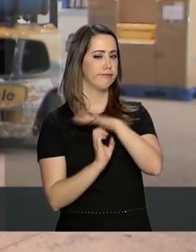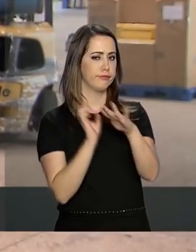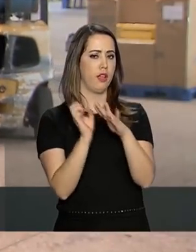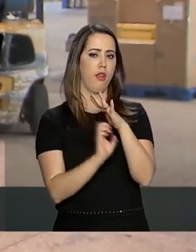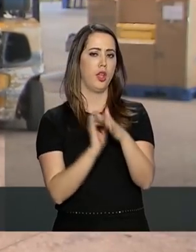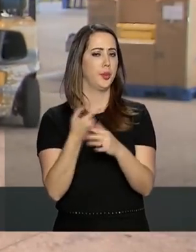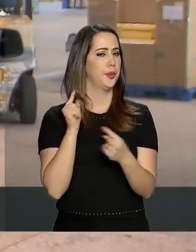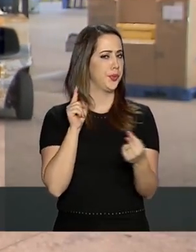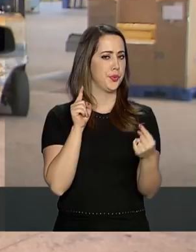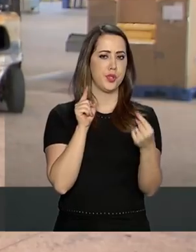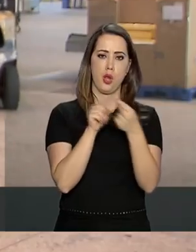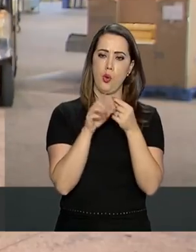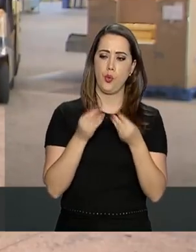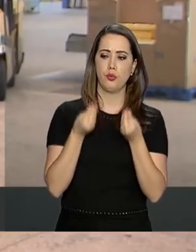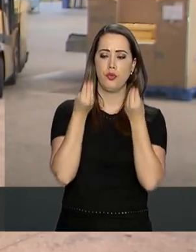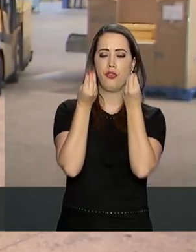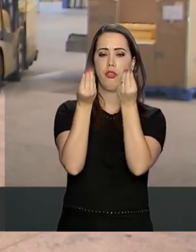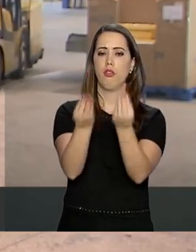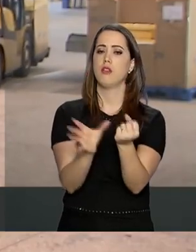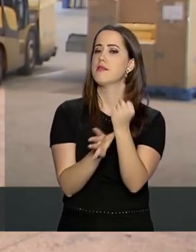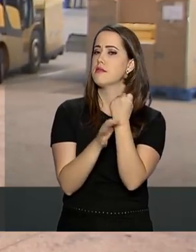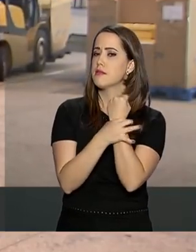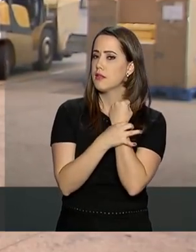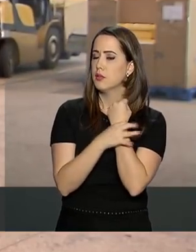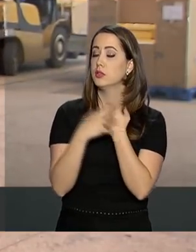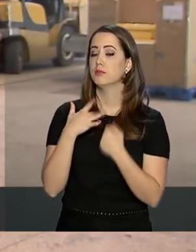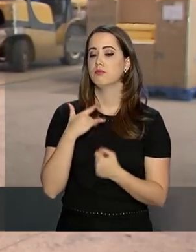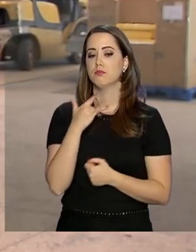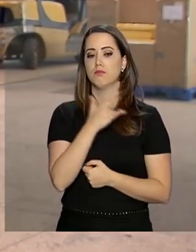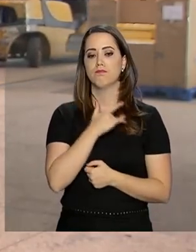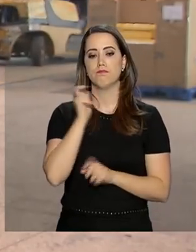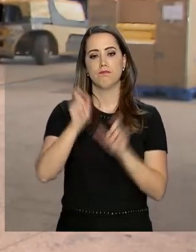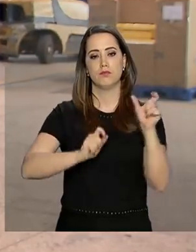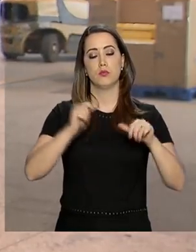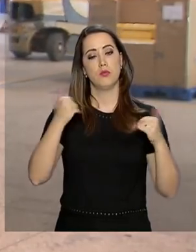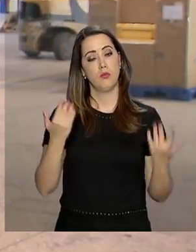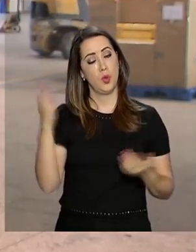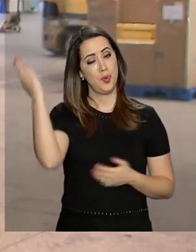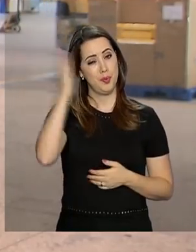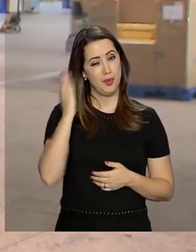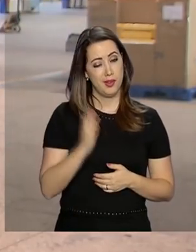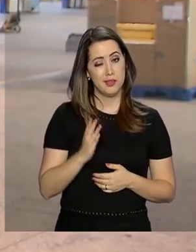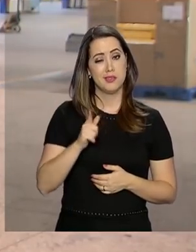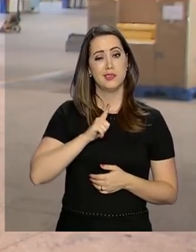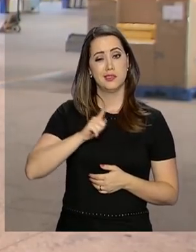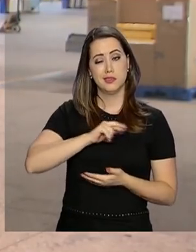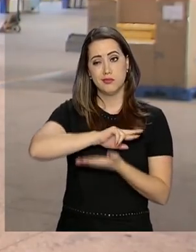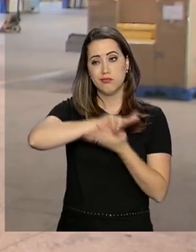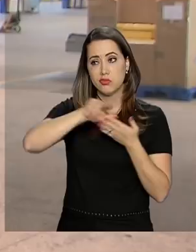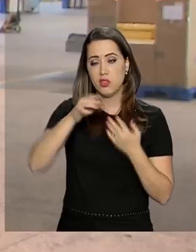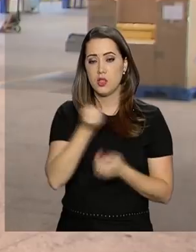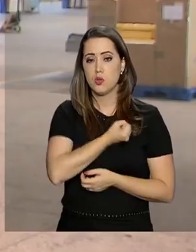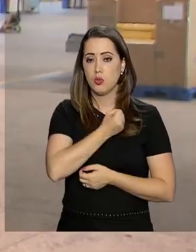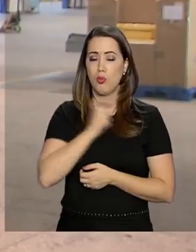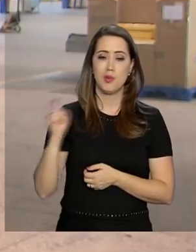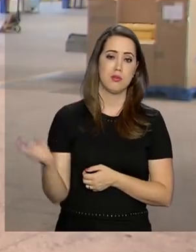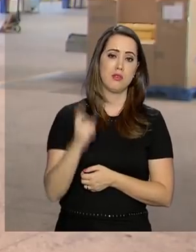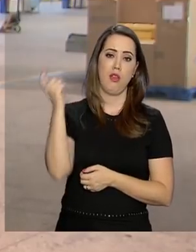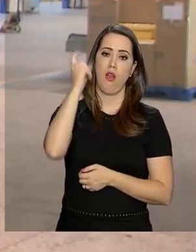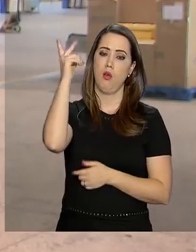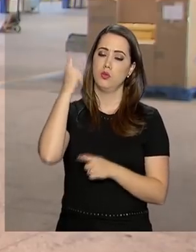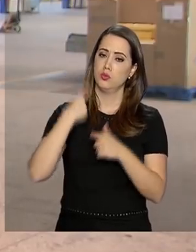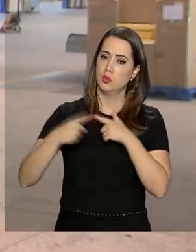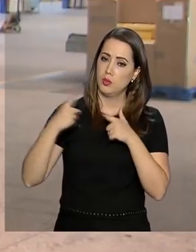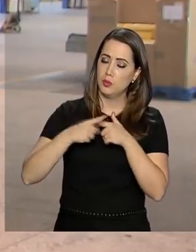adotam na prática um ambiente seguro e saudável aos funcionários. O Brasil ainda registra números altos de acidentes de